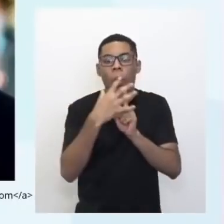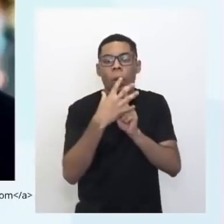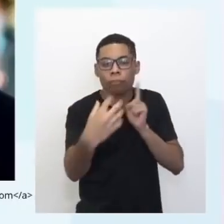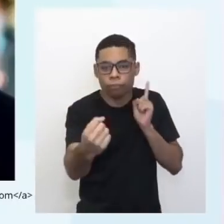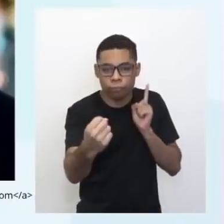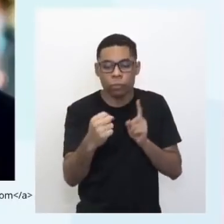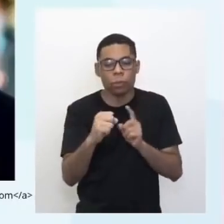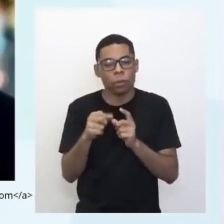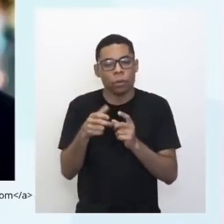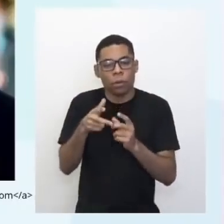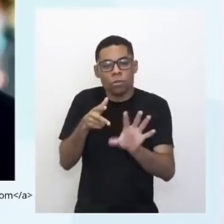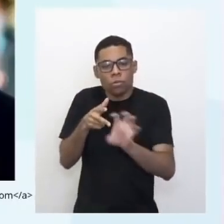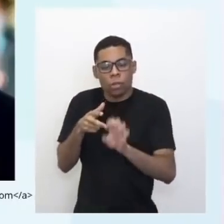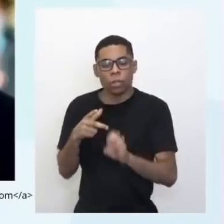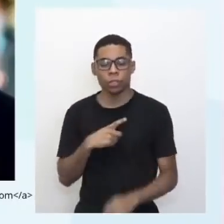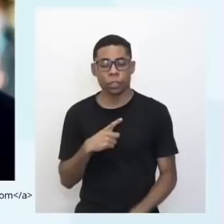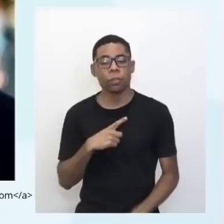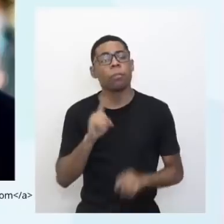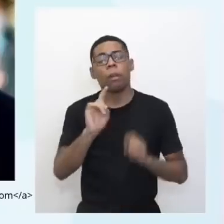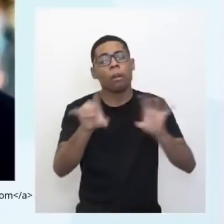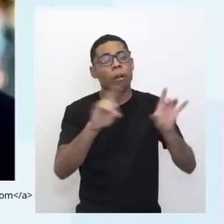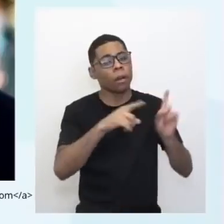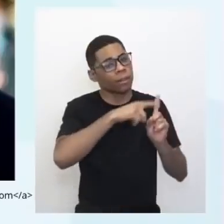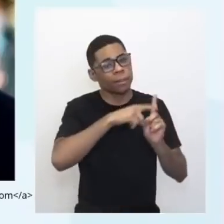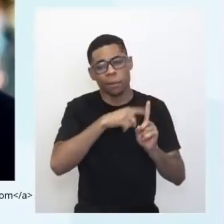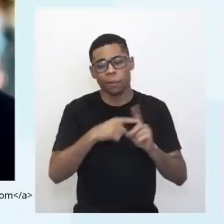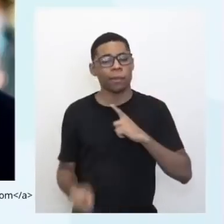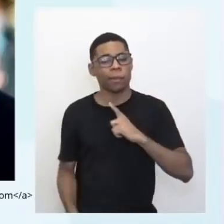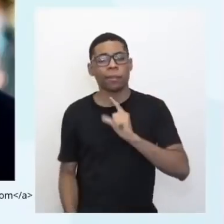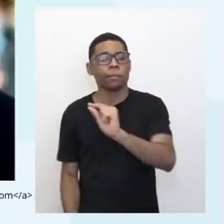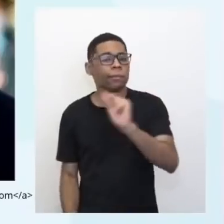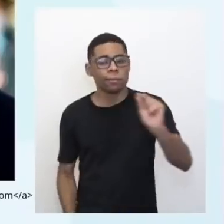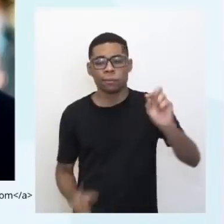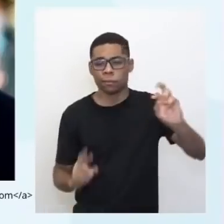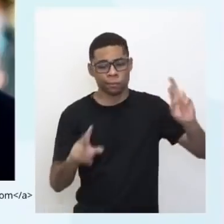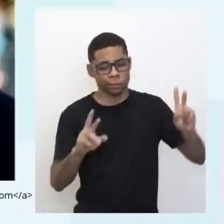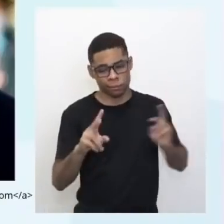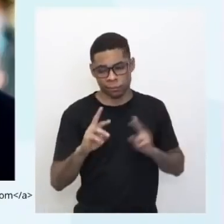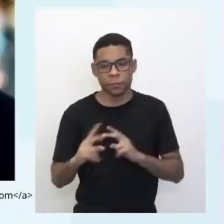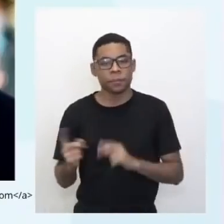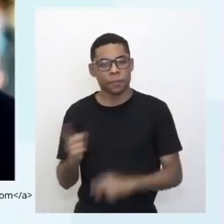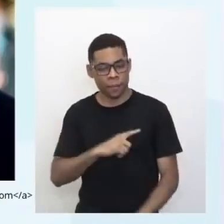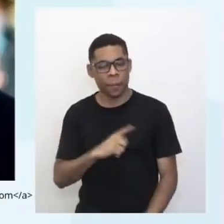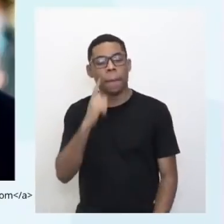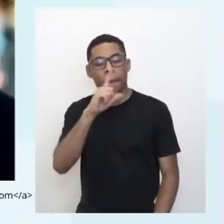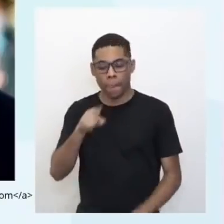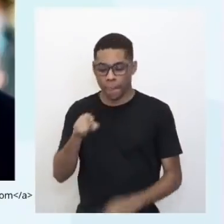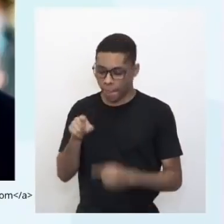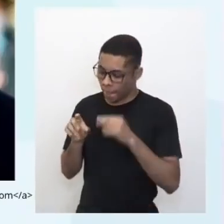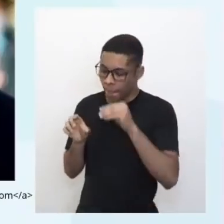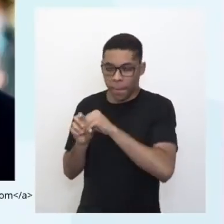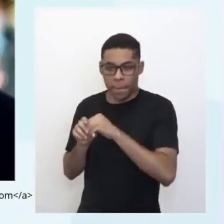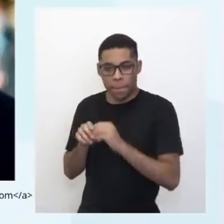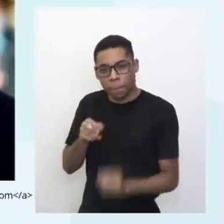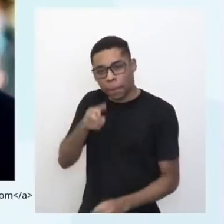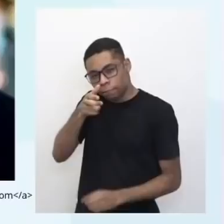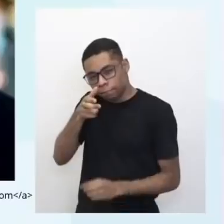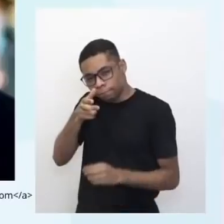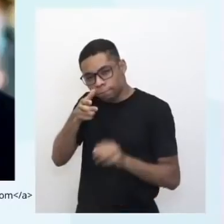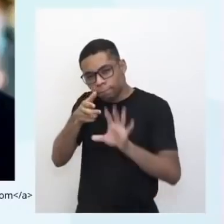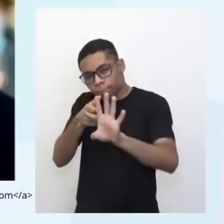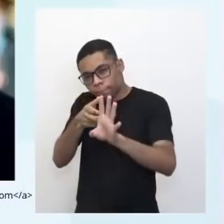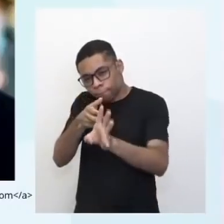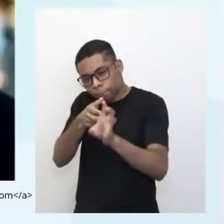temperatura existe um padrão e aí a gente consegue, com o processador, ver aí qual é temperatura que está